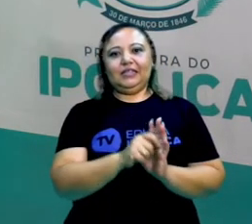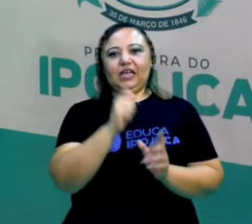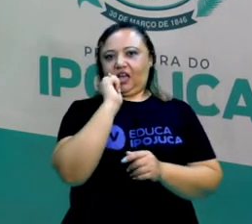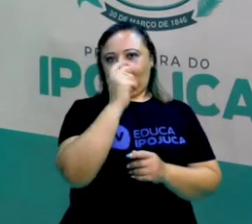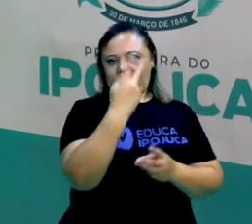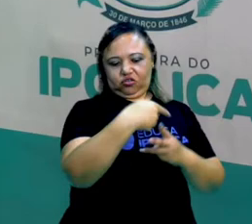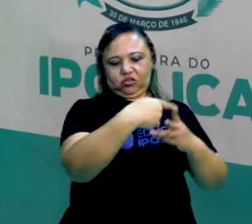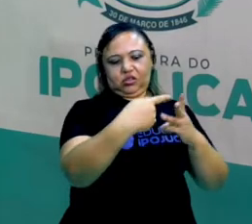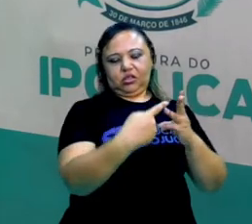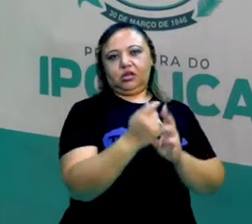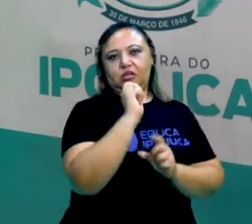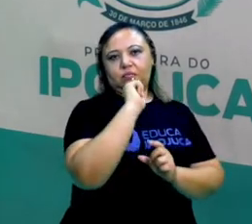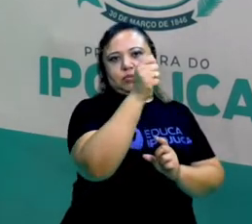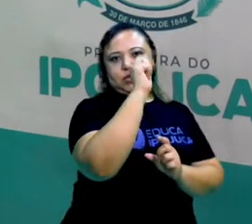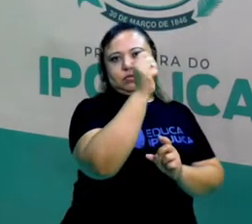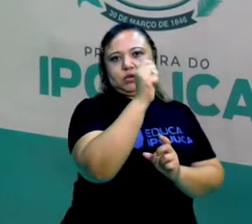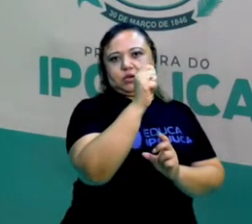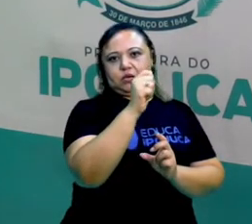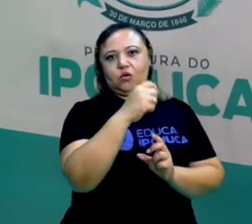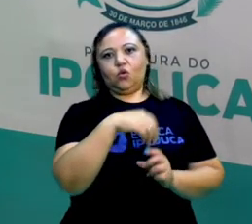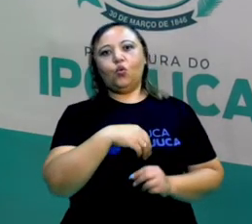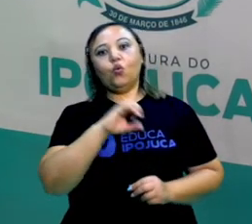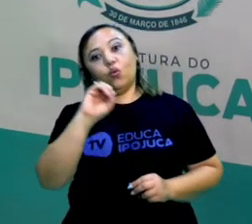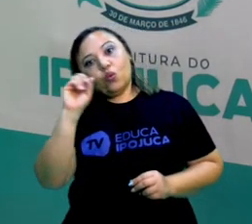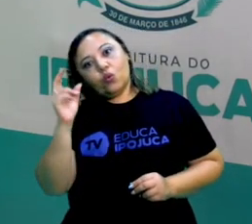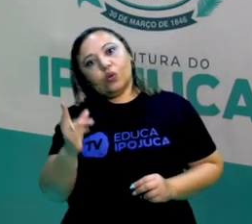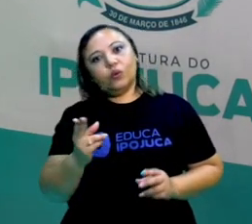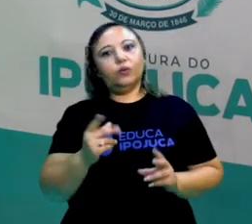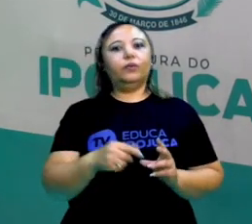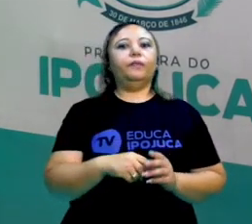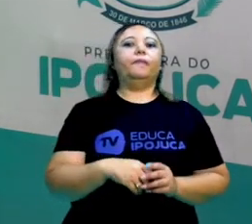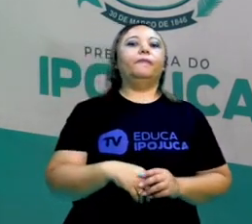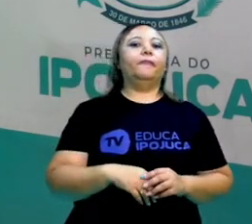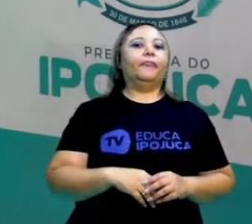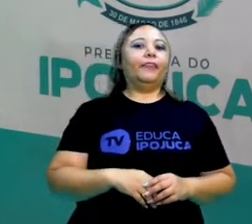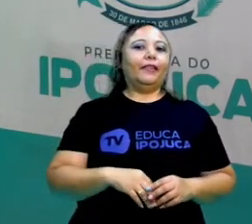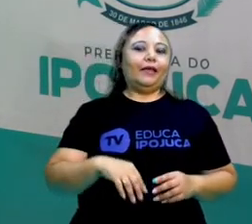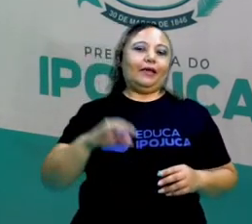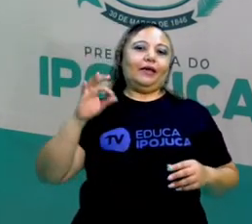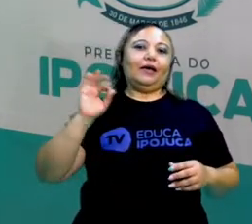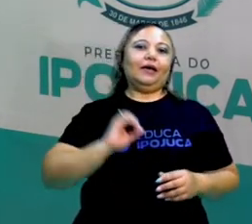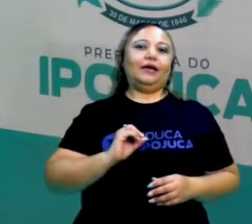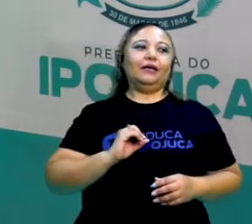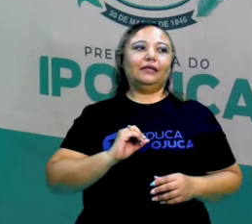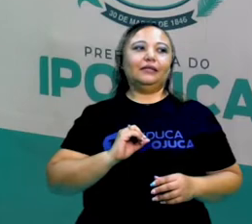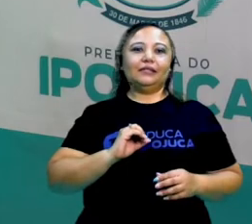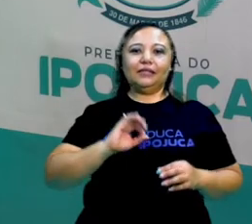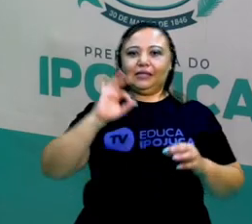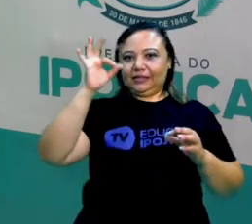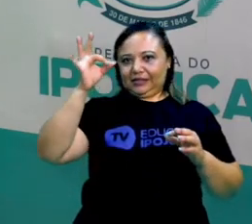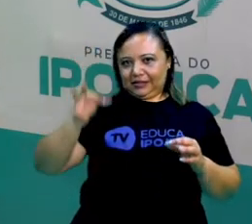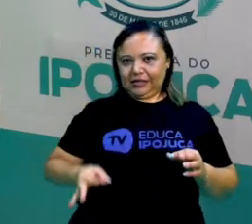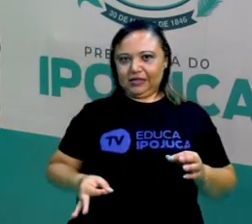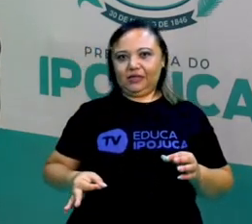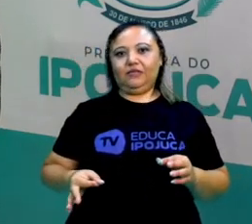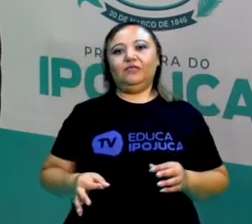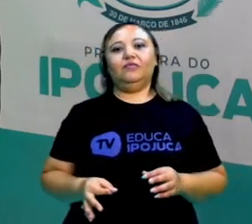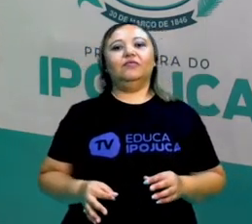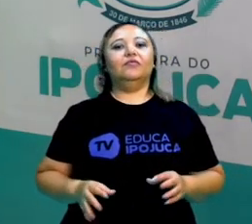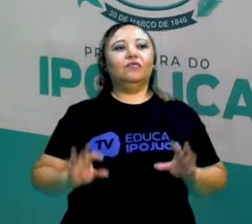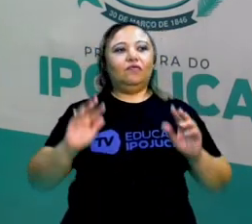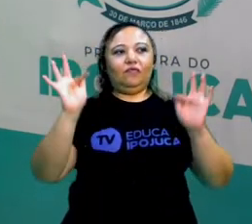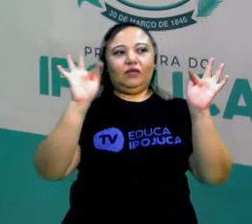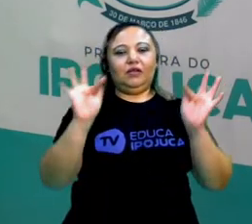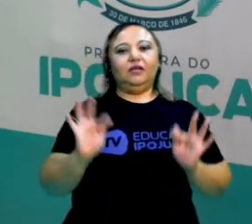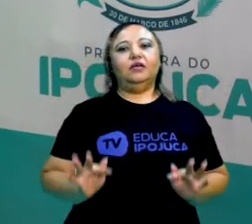razão? O é que vocês acharam mais interessante? Agora a gente vai ver um pouquinho sobre como produzir uma crônica. Como é que eu